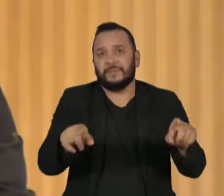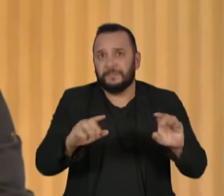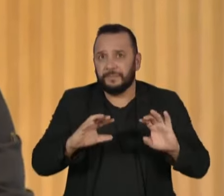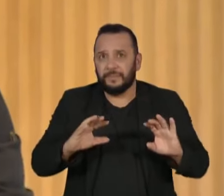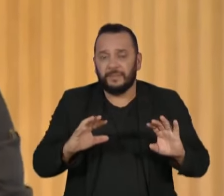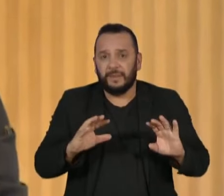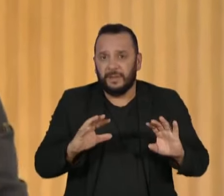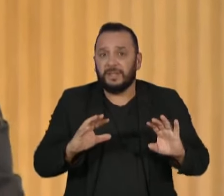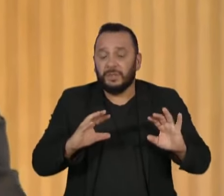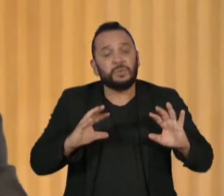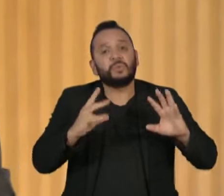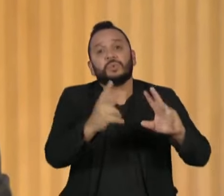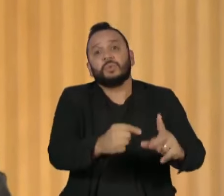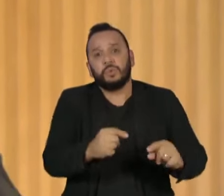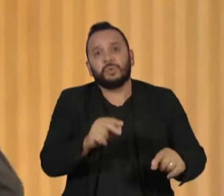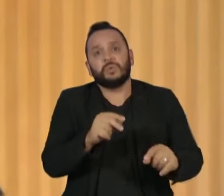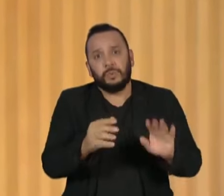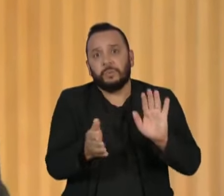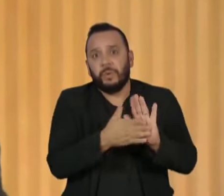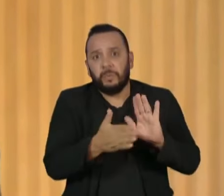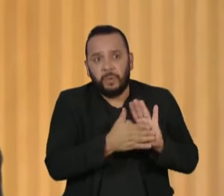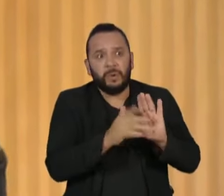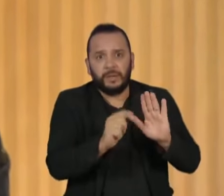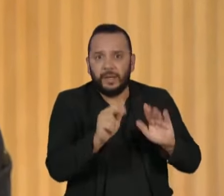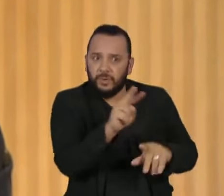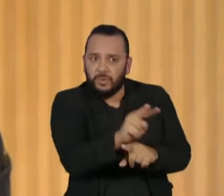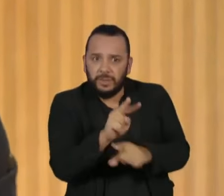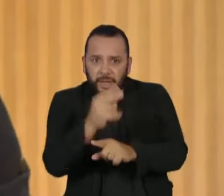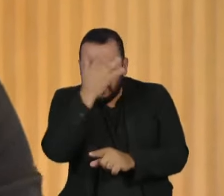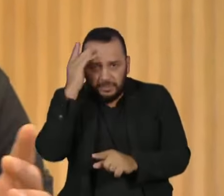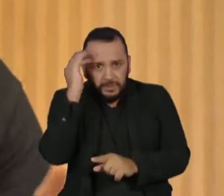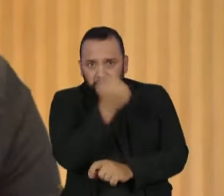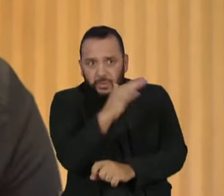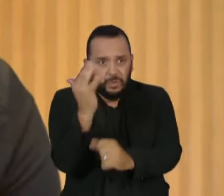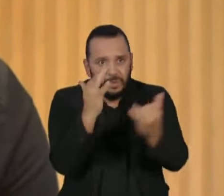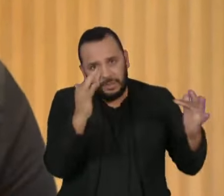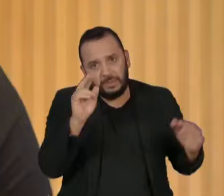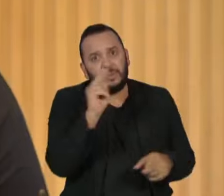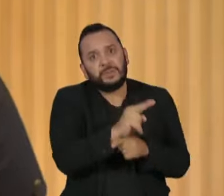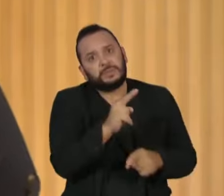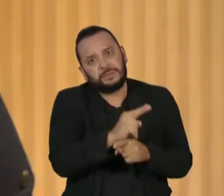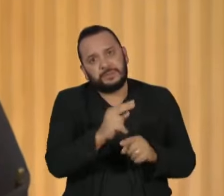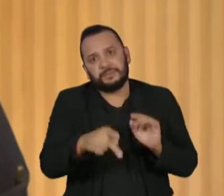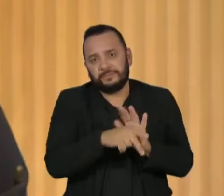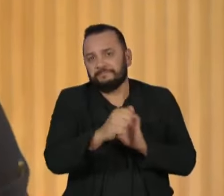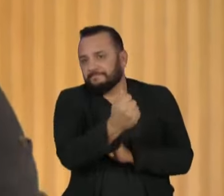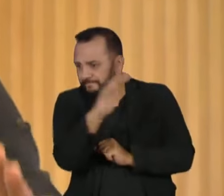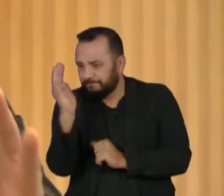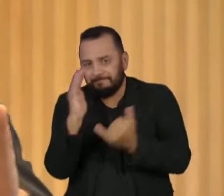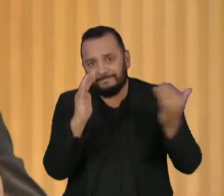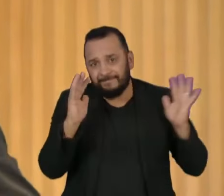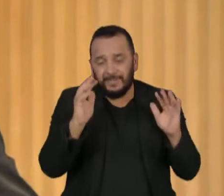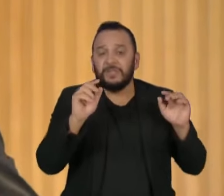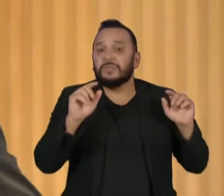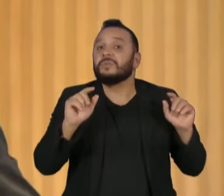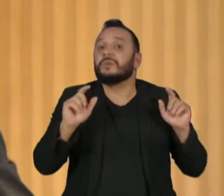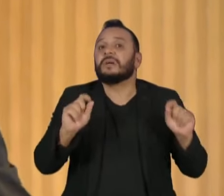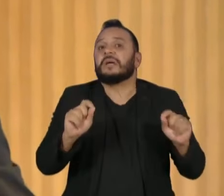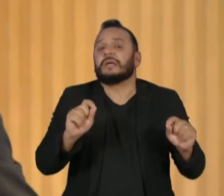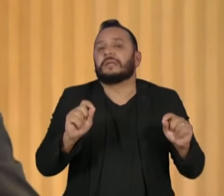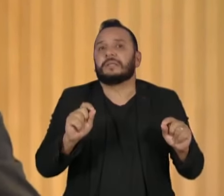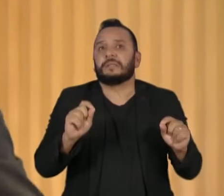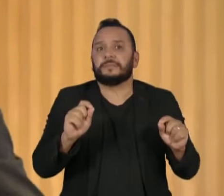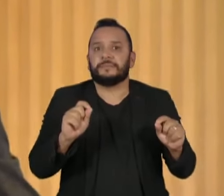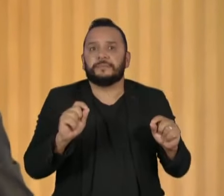propõe a cuidar das pessoas, como é também a minha ação no meio ambiente. E nessa questão, é muito importante ressaltar, a